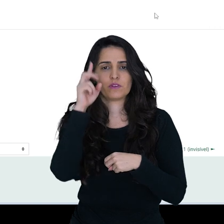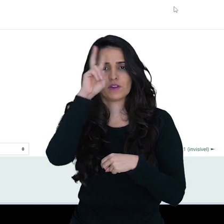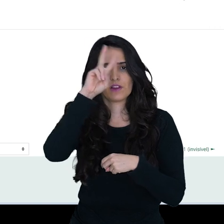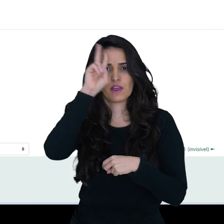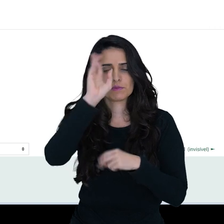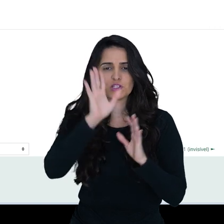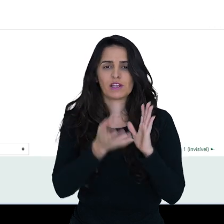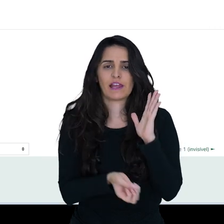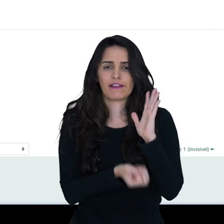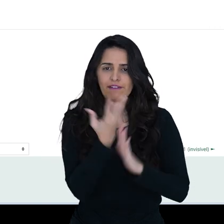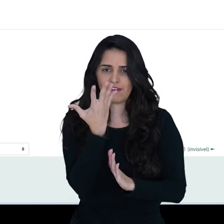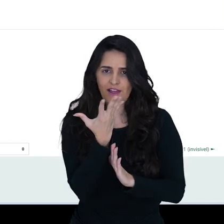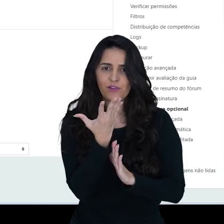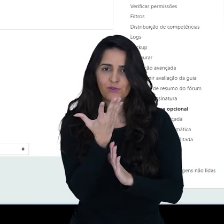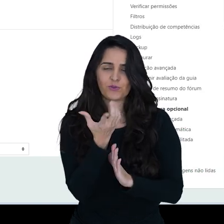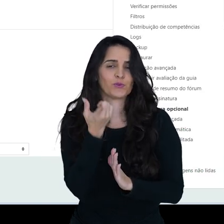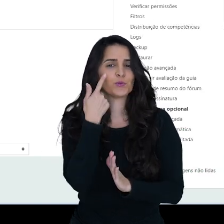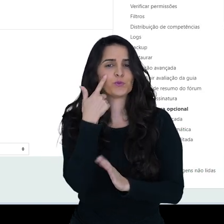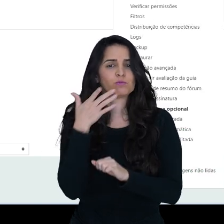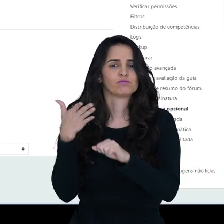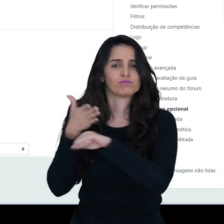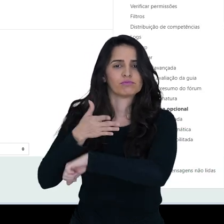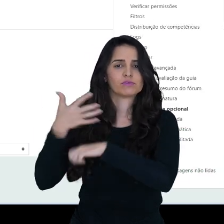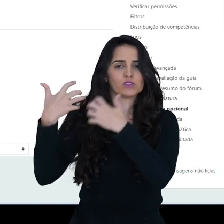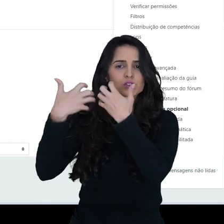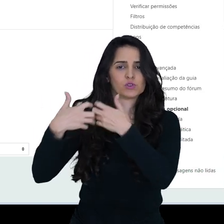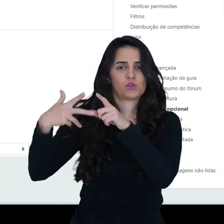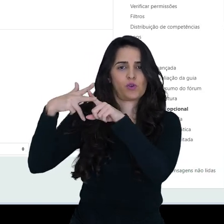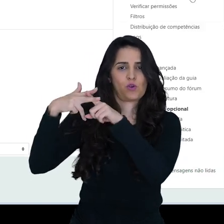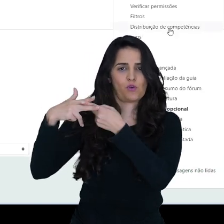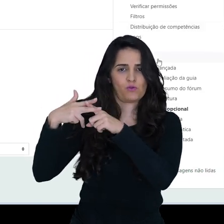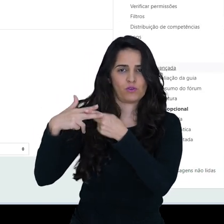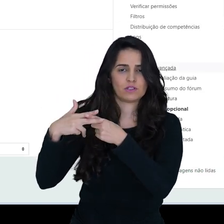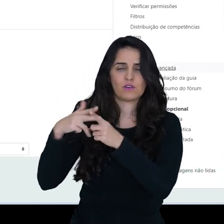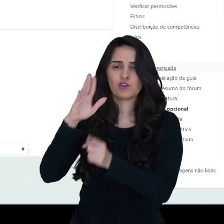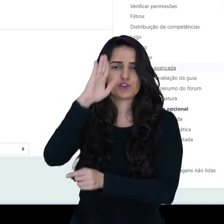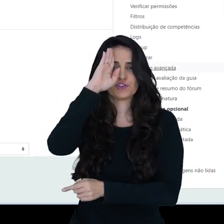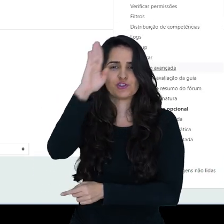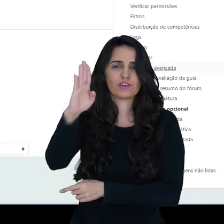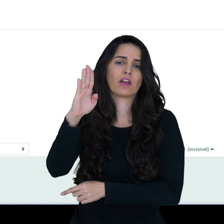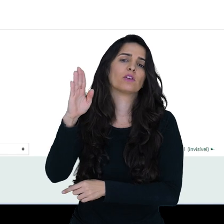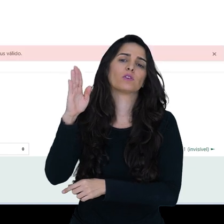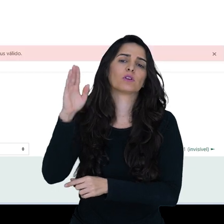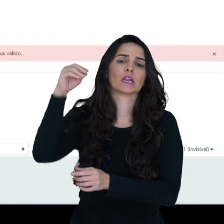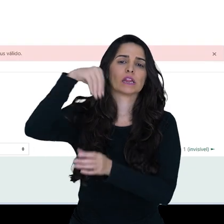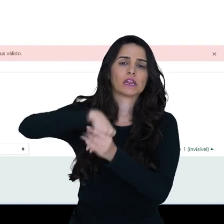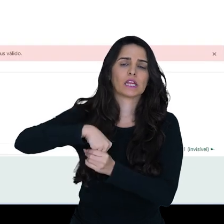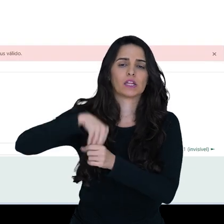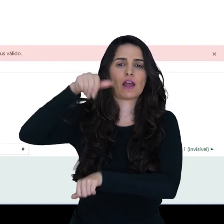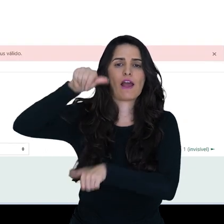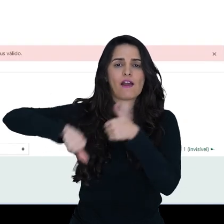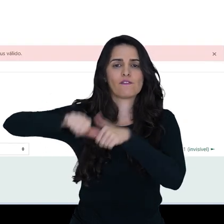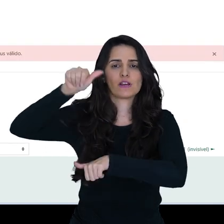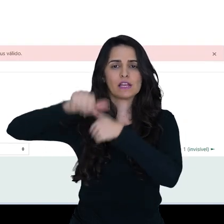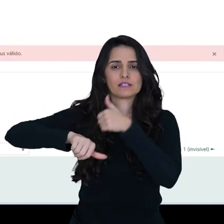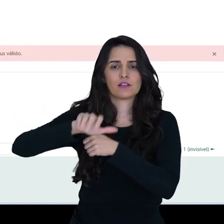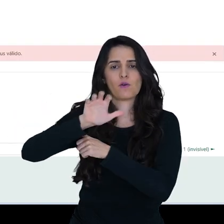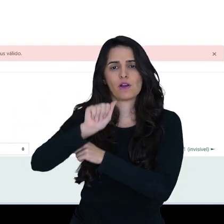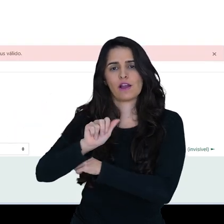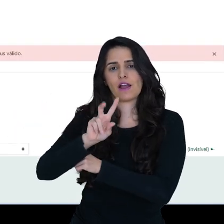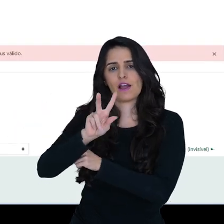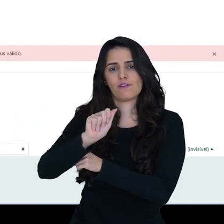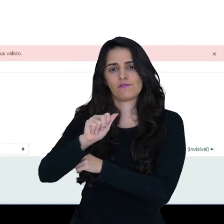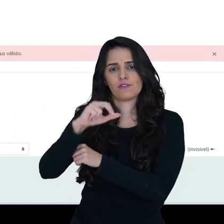criado. Nós vamos aqui nas configurações e podemos ir direto em avaliação avançada